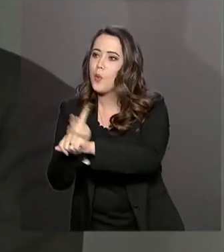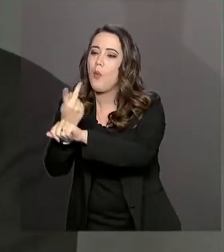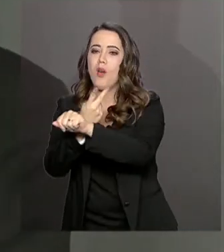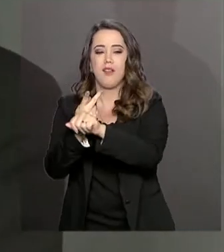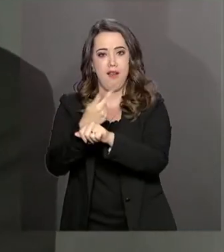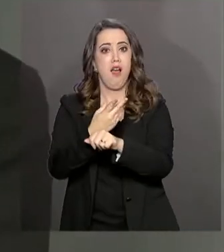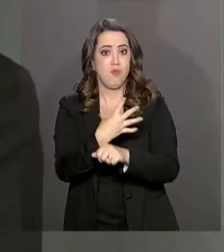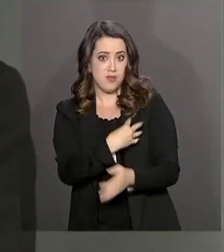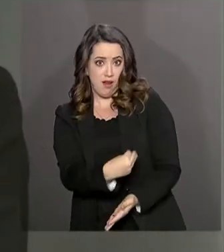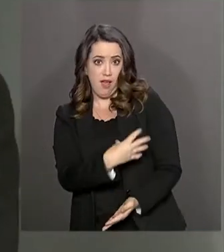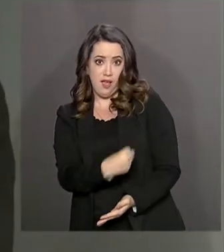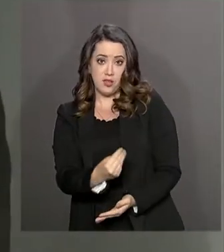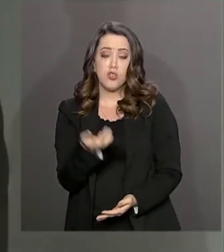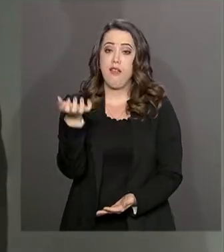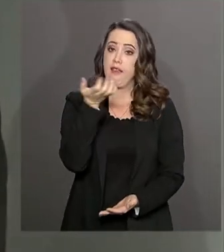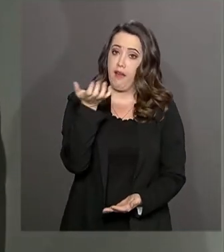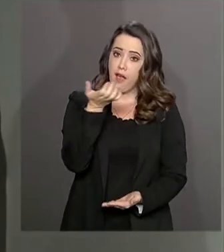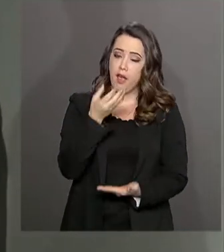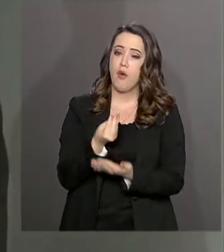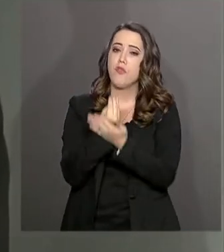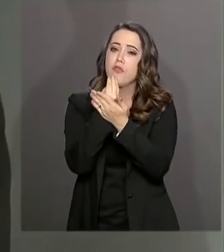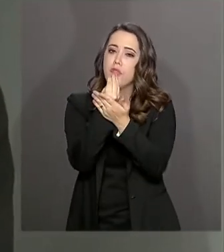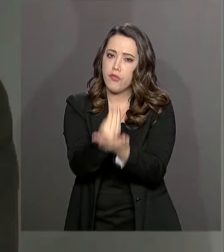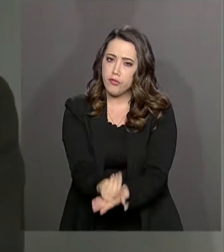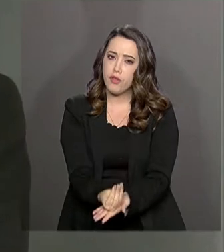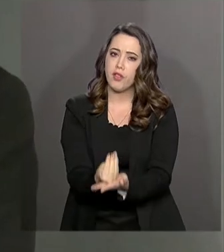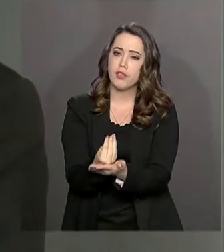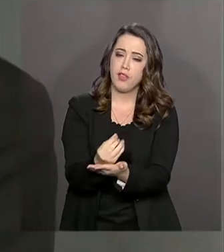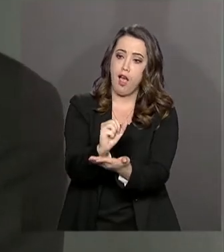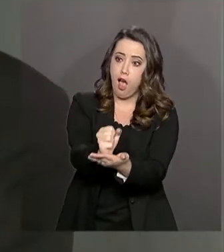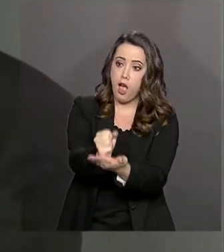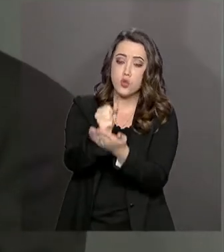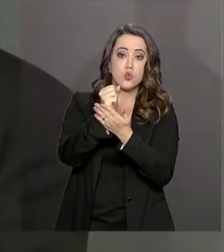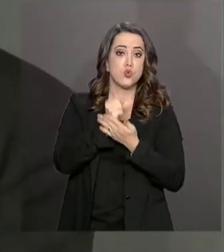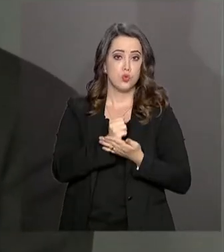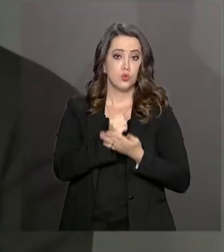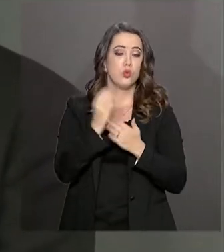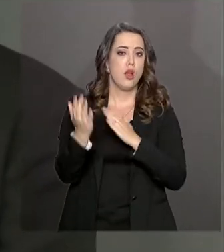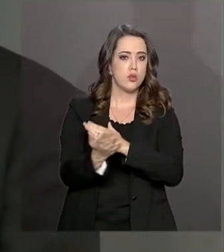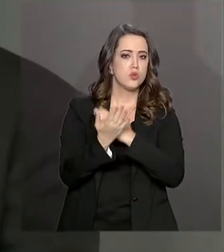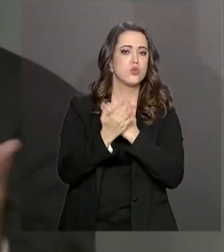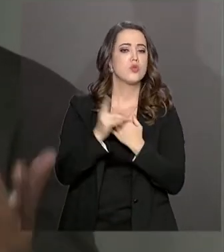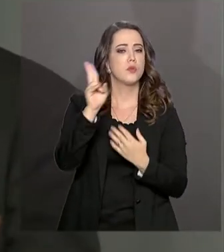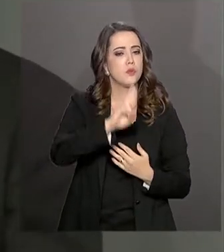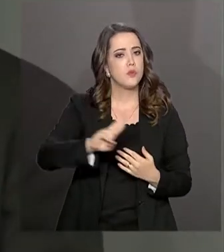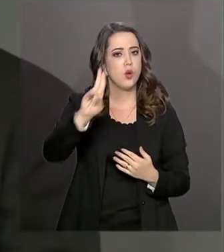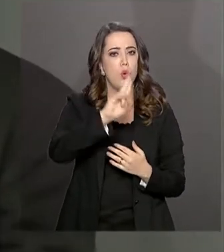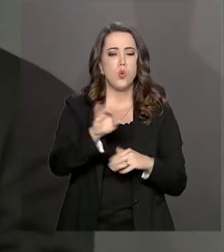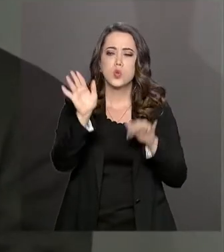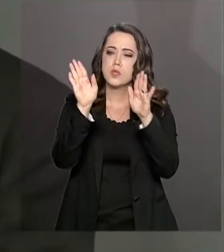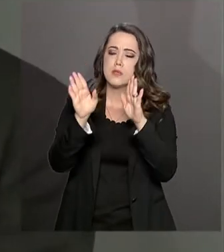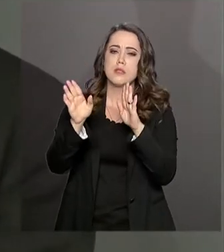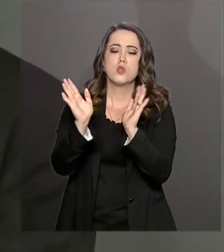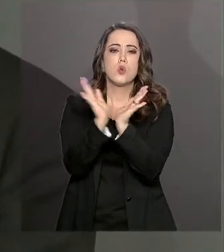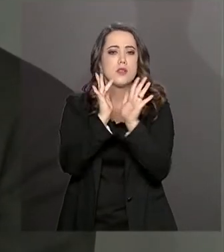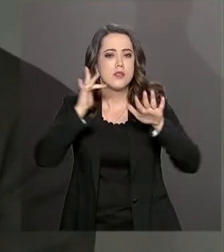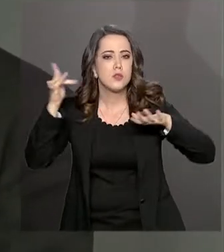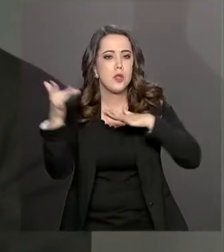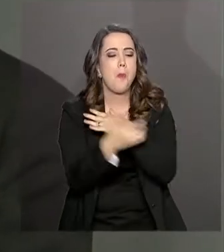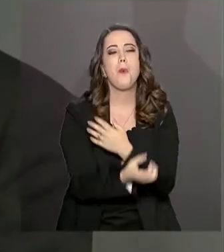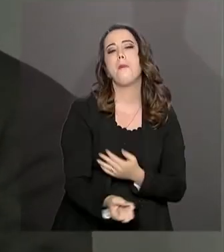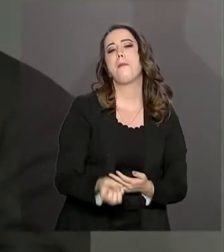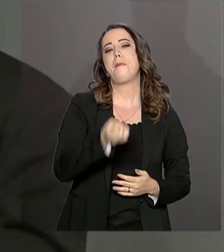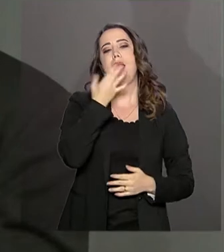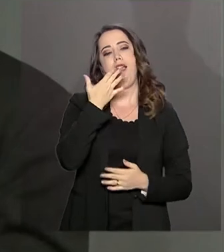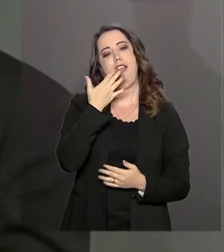Todos aqueles que querem, podem e desejam ser parceiros da vida, utilize, utilize sua rede social para o bem, utilize sua rede